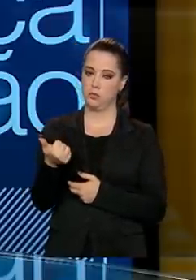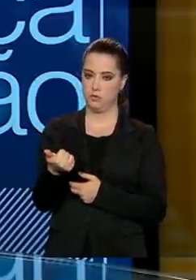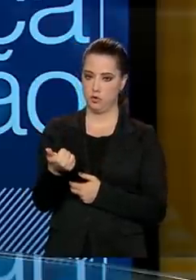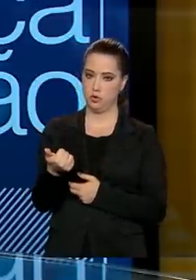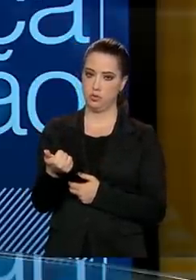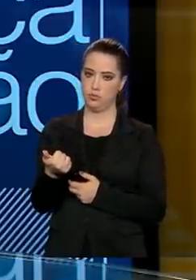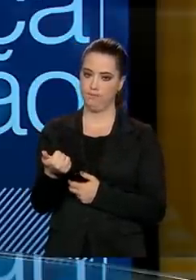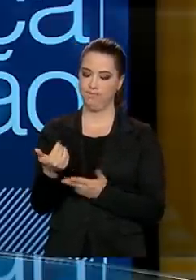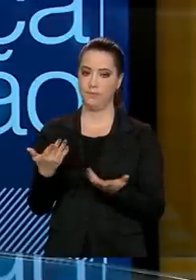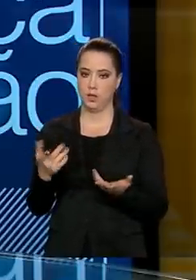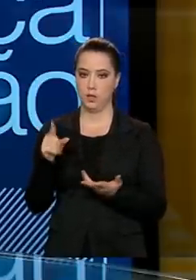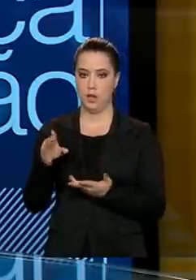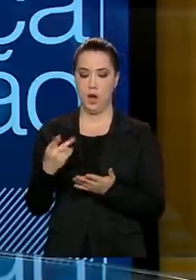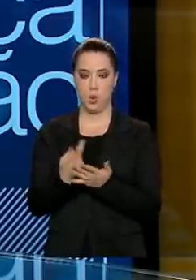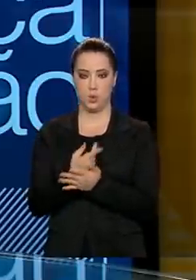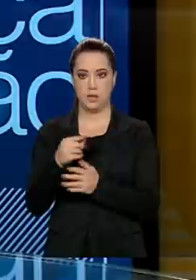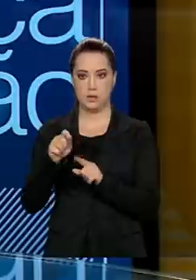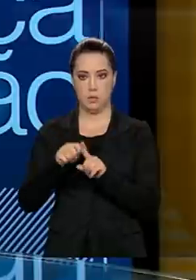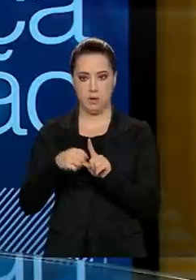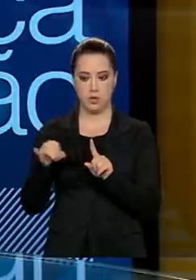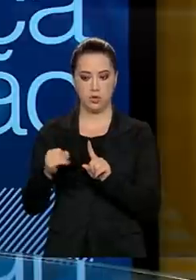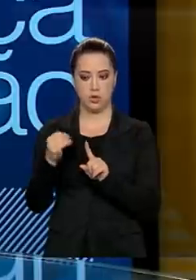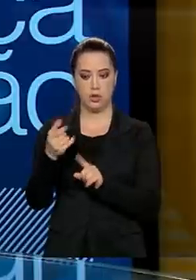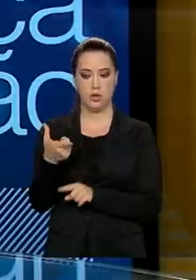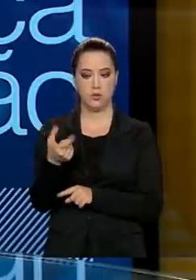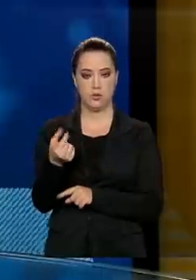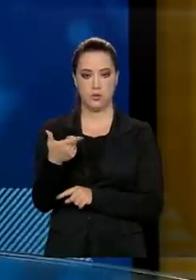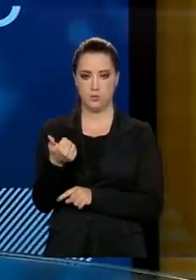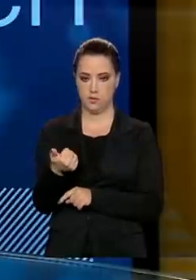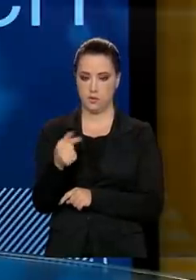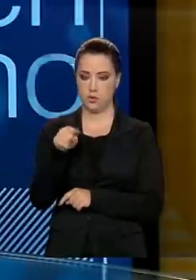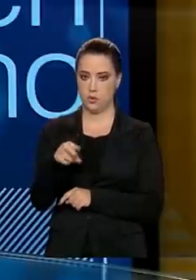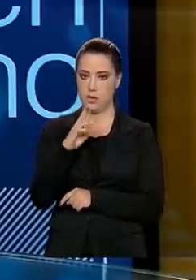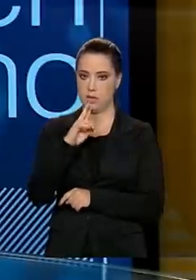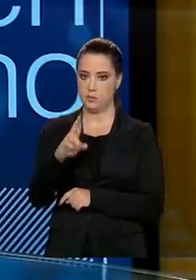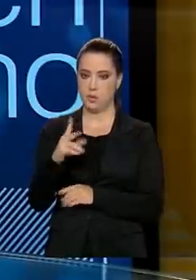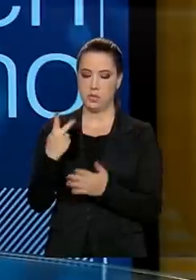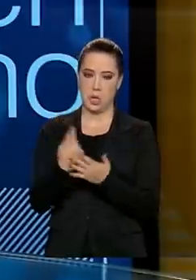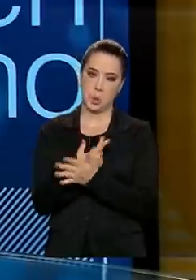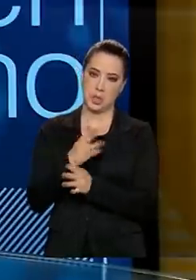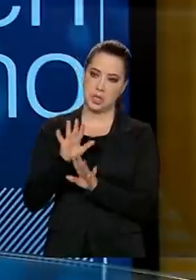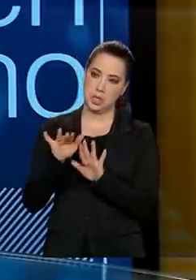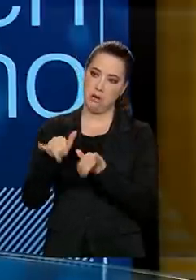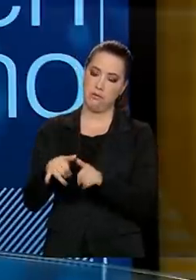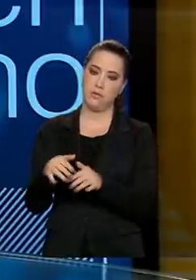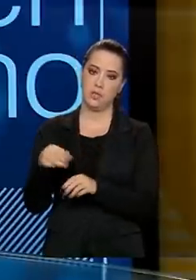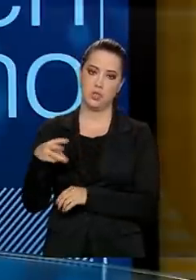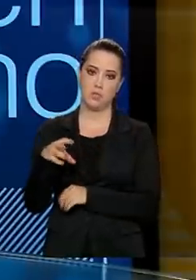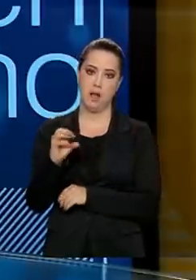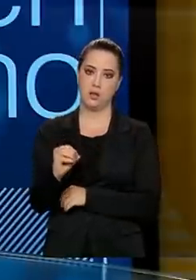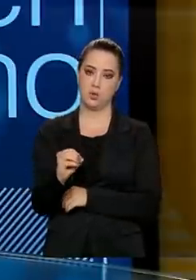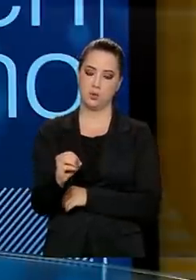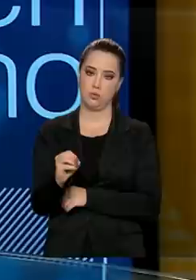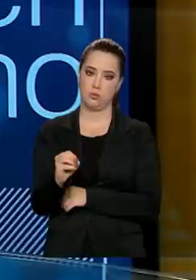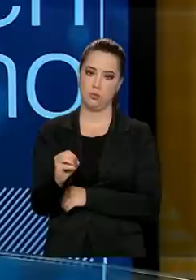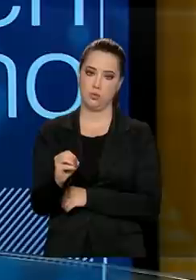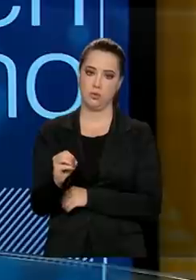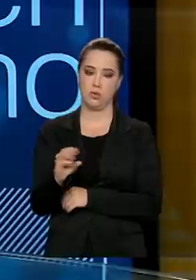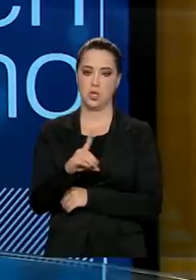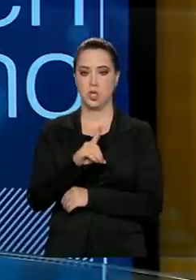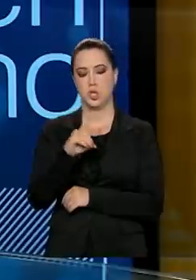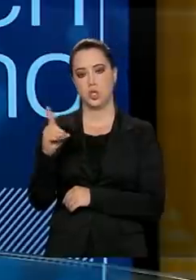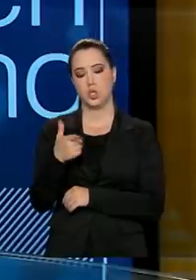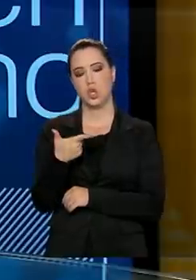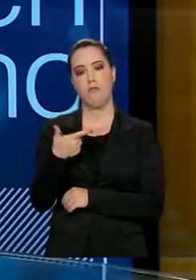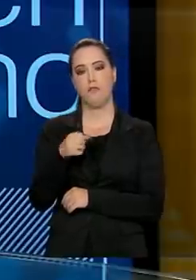será realizado em janeiro, e o resultado dele será divulgado pelo Inep no final de março. Lá pelo dia